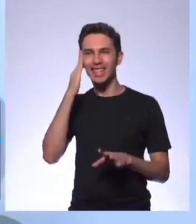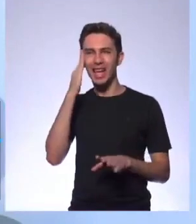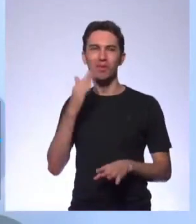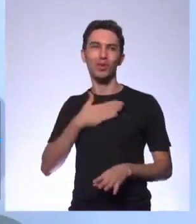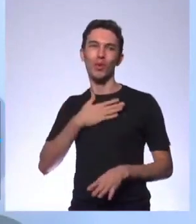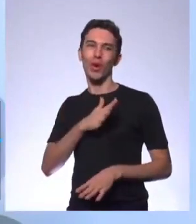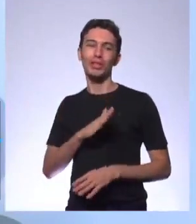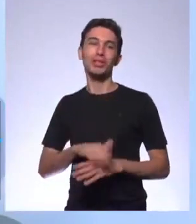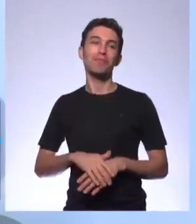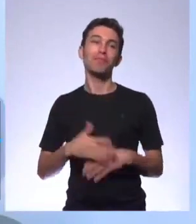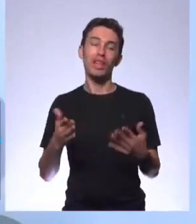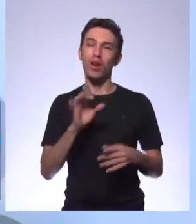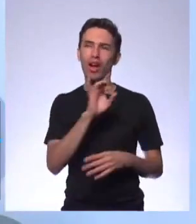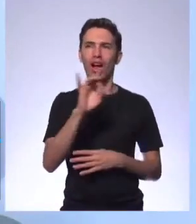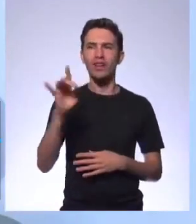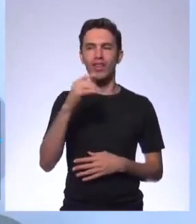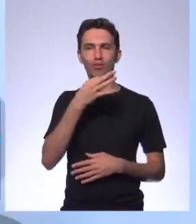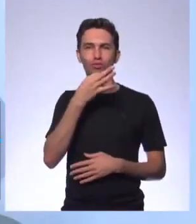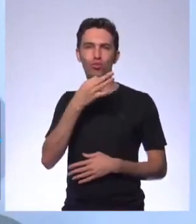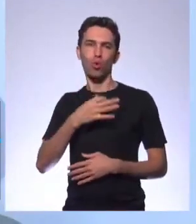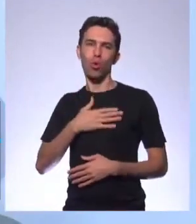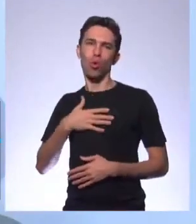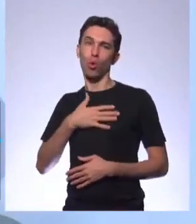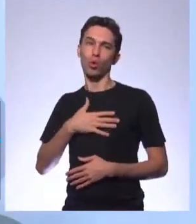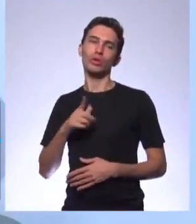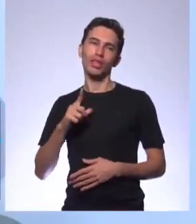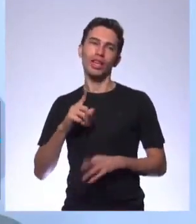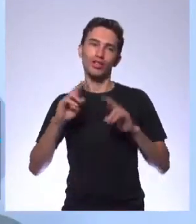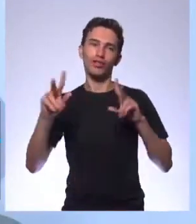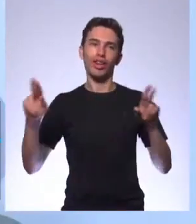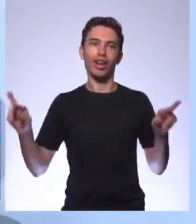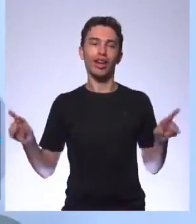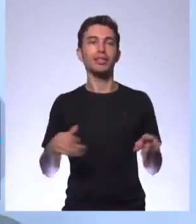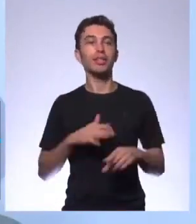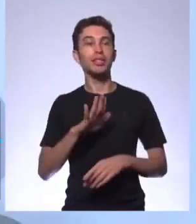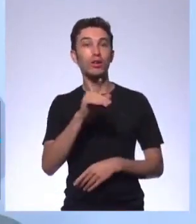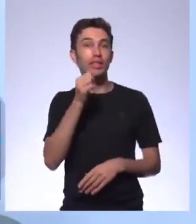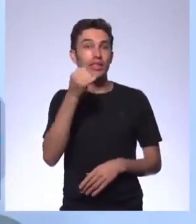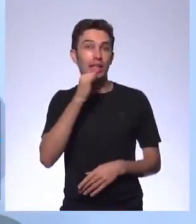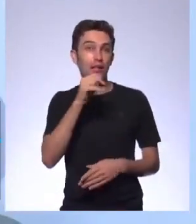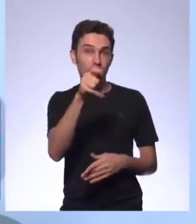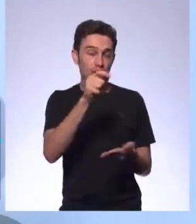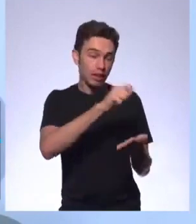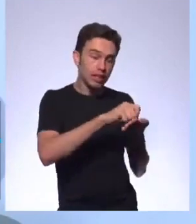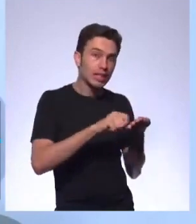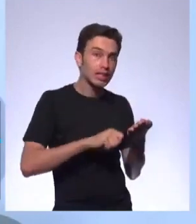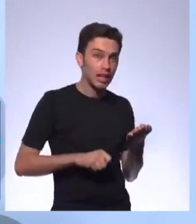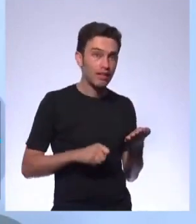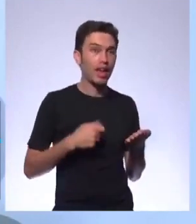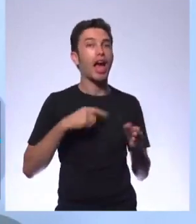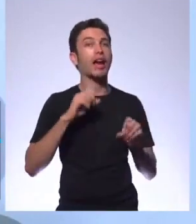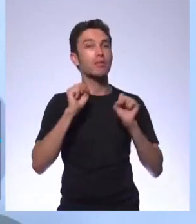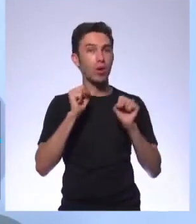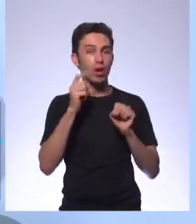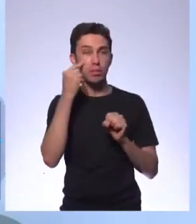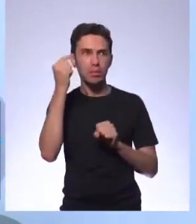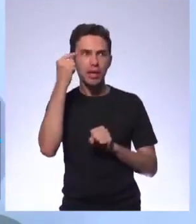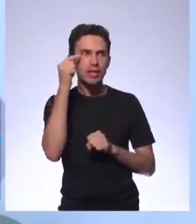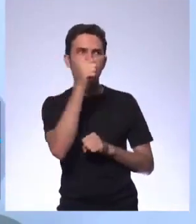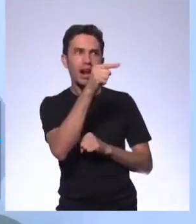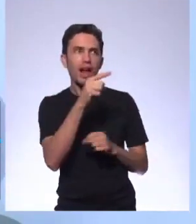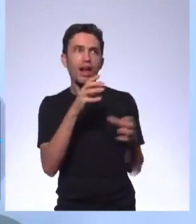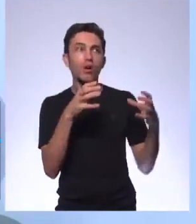gosto. É só para você perceber, quando você for escrever, você já pensa no seu público. Então, eu quero atingir a este público, a um público